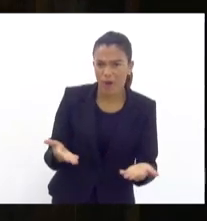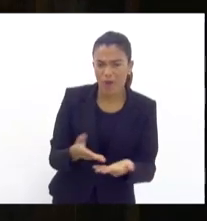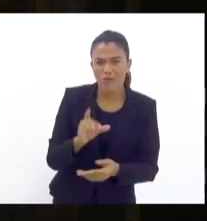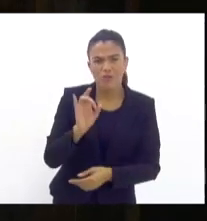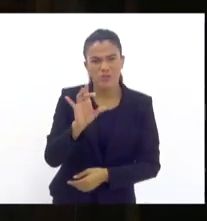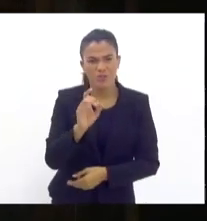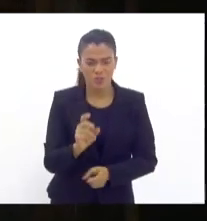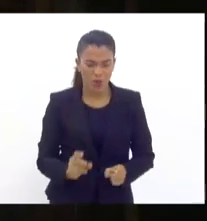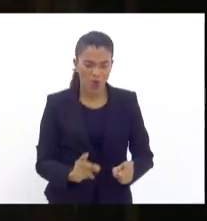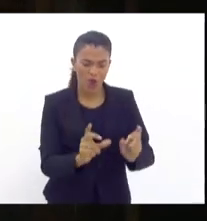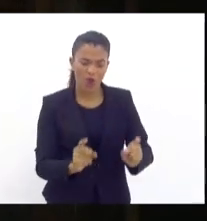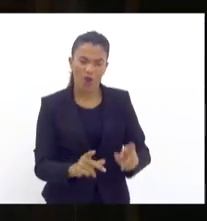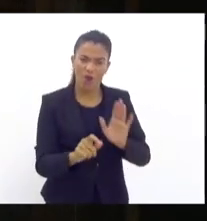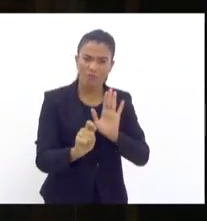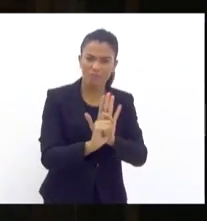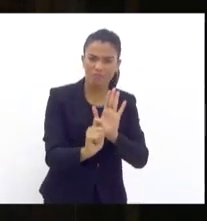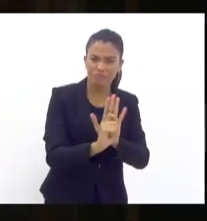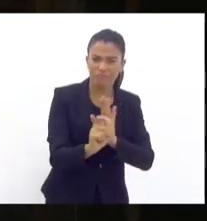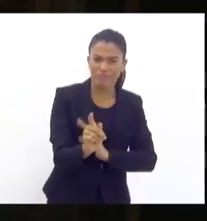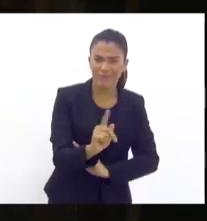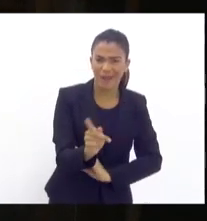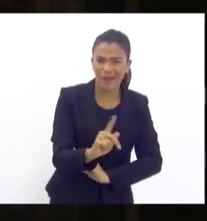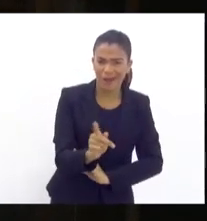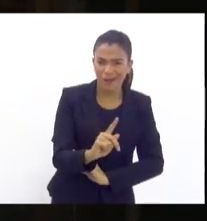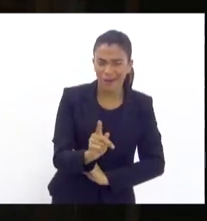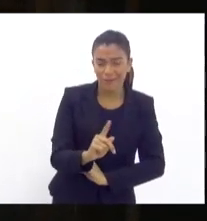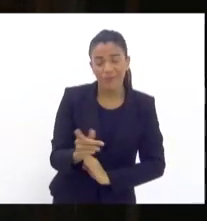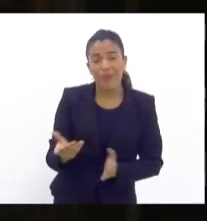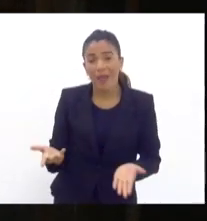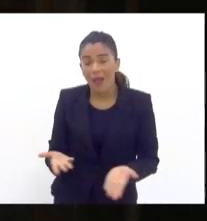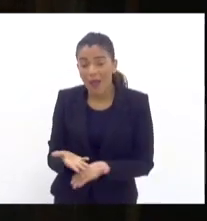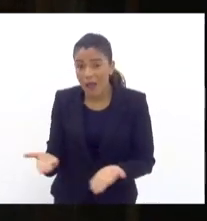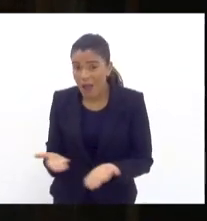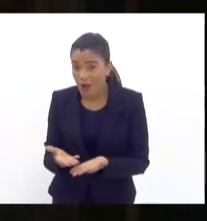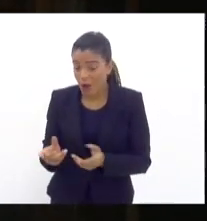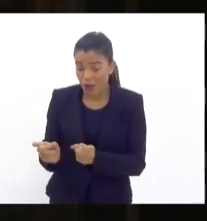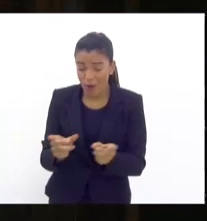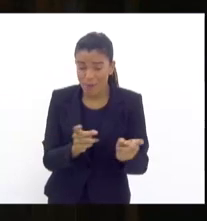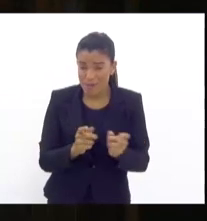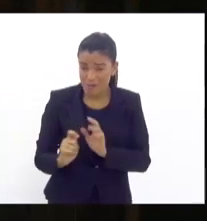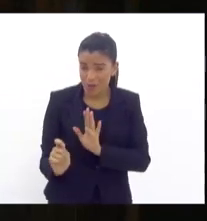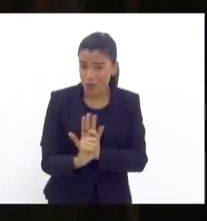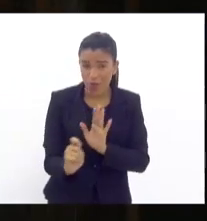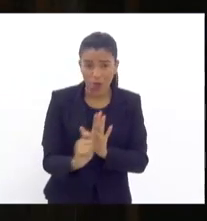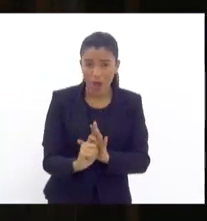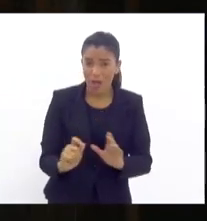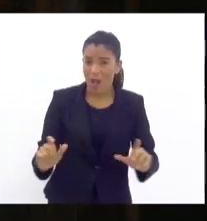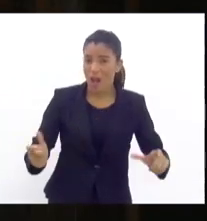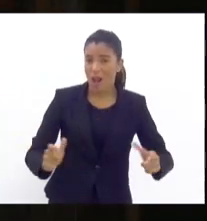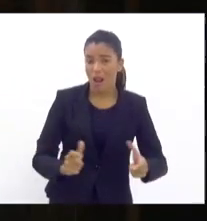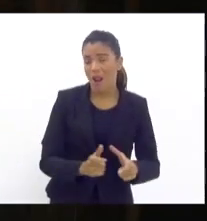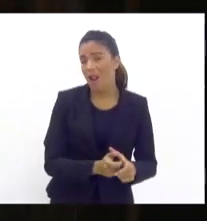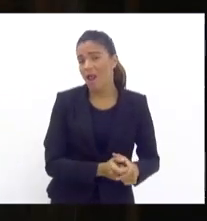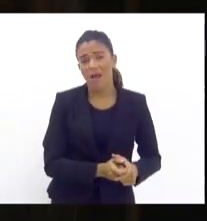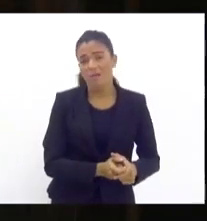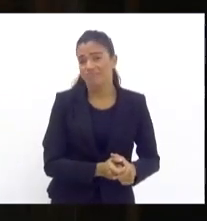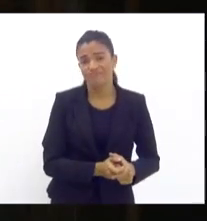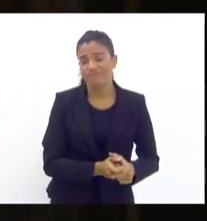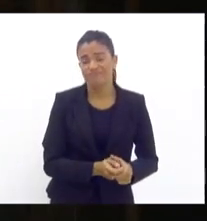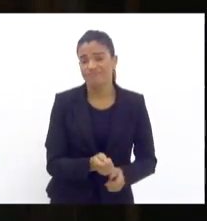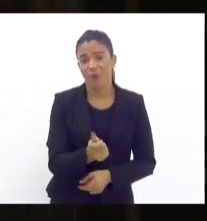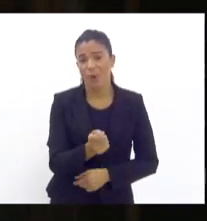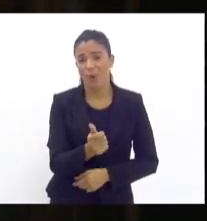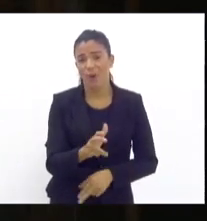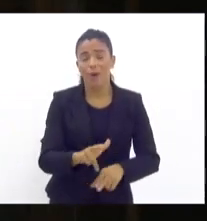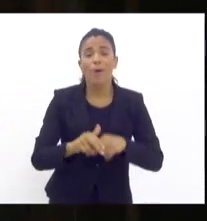mercancia, comércio ilícito de drogas. Senhores, a comercialização de drogas está absolutamente diminuta, principalmente em